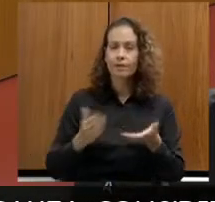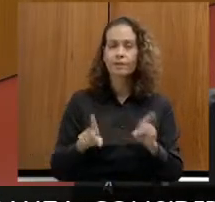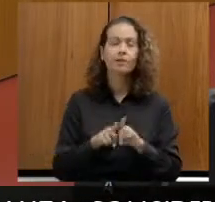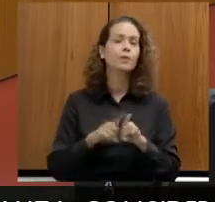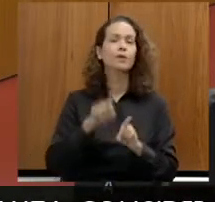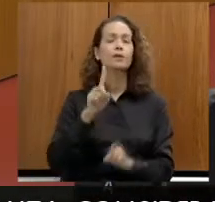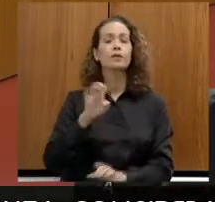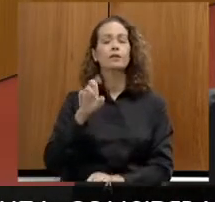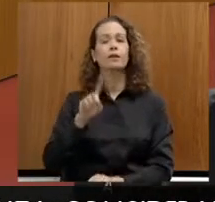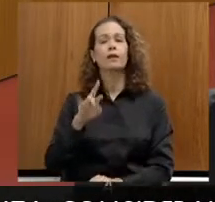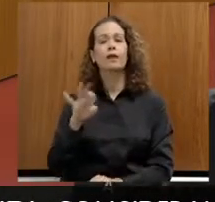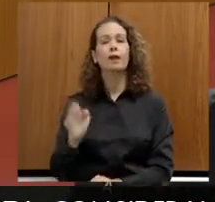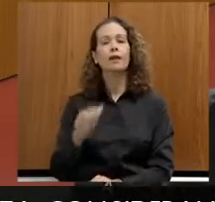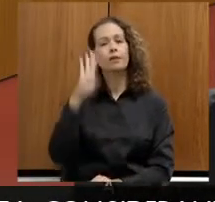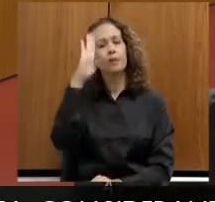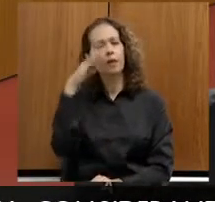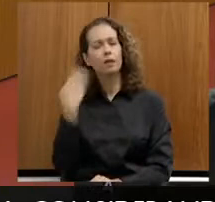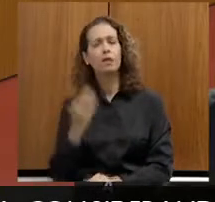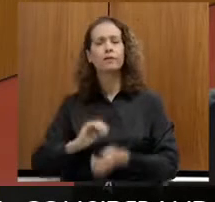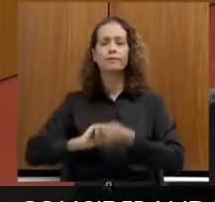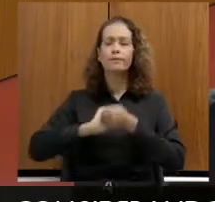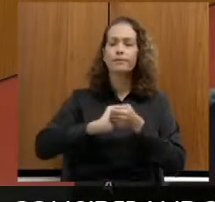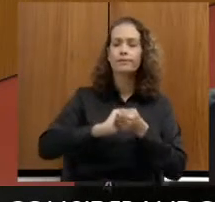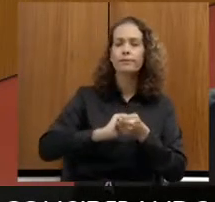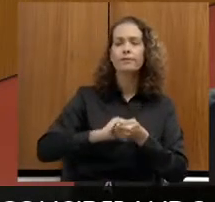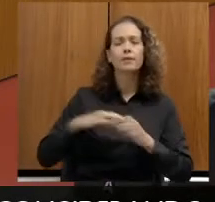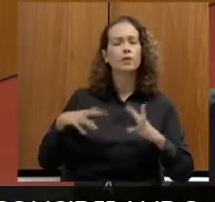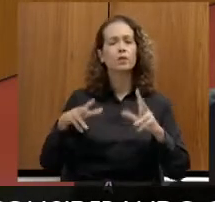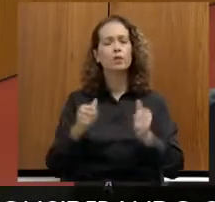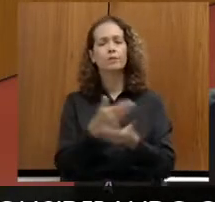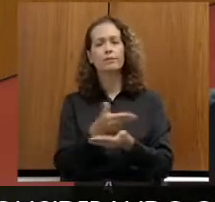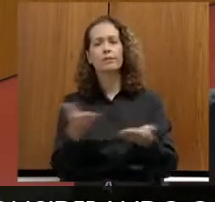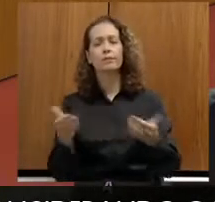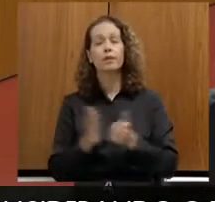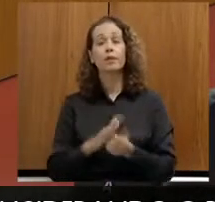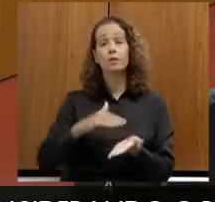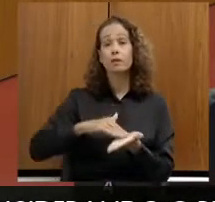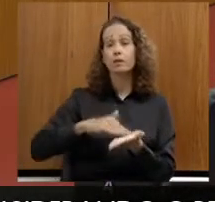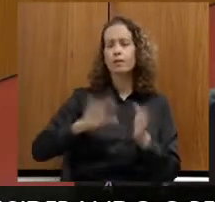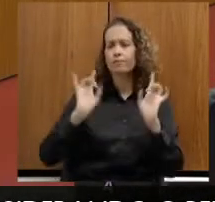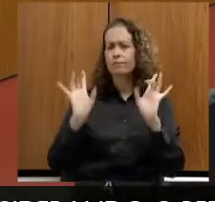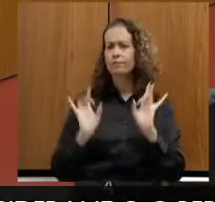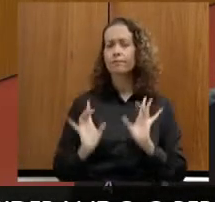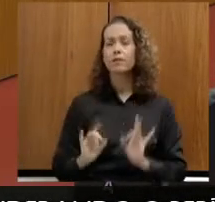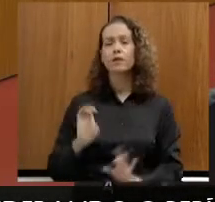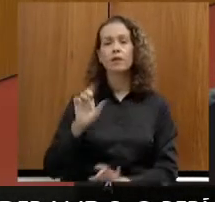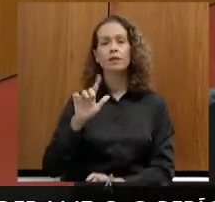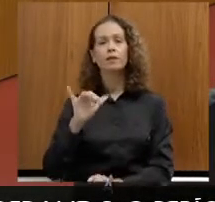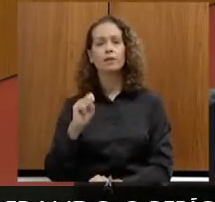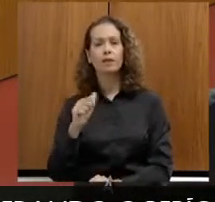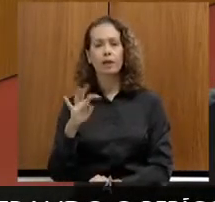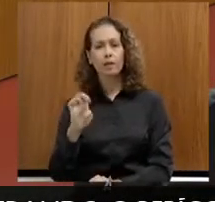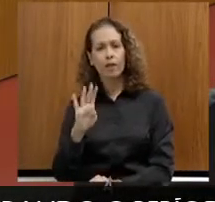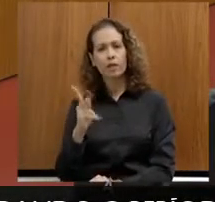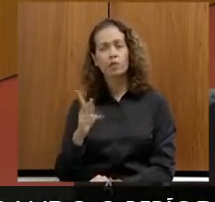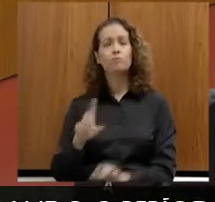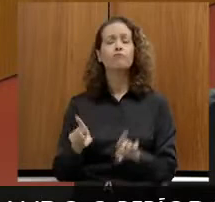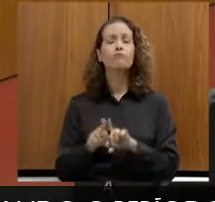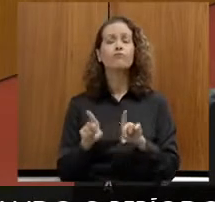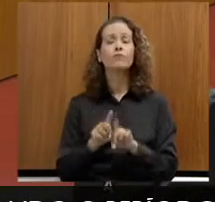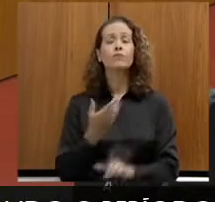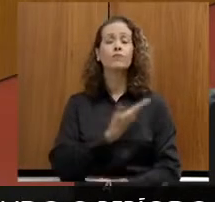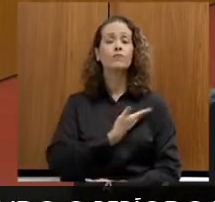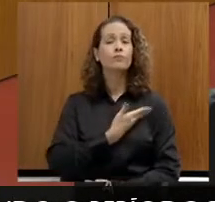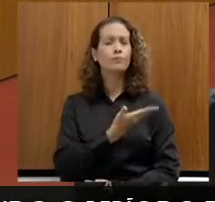Reis, deputada Beatriz, servinho Citocel, de forma especial o nosso secretário Isabel Jucá, os amigos também do Hívio,